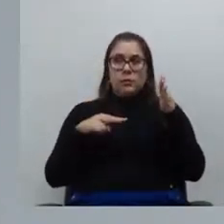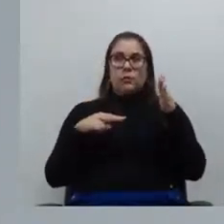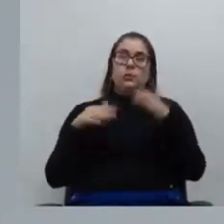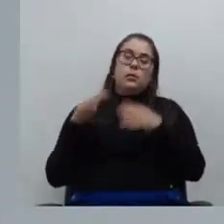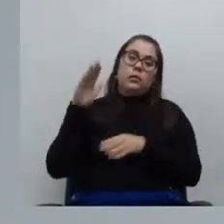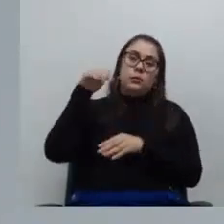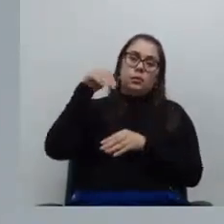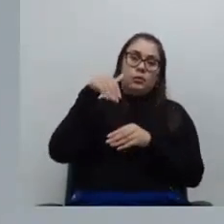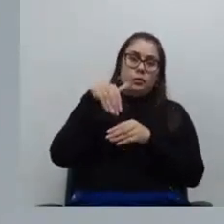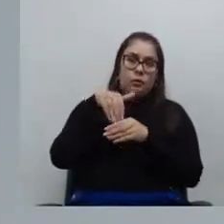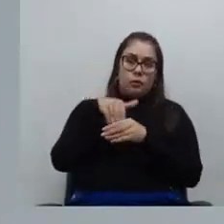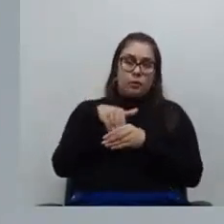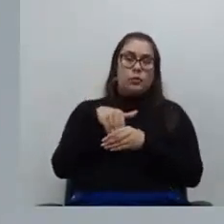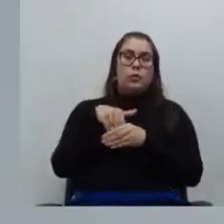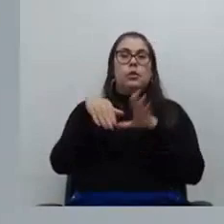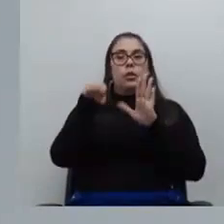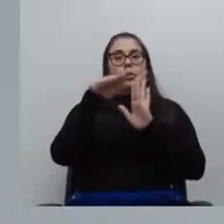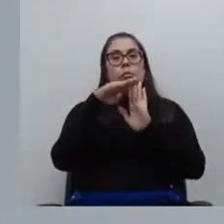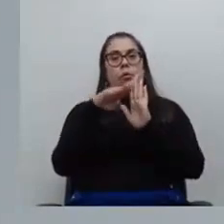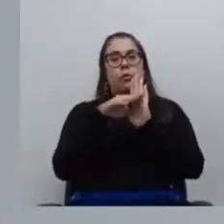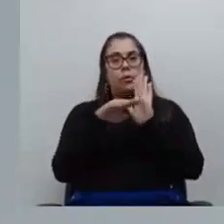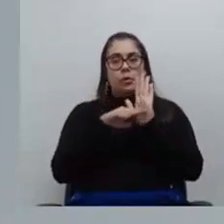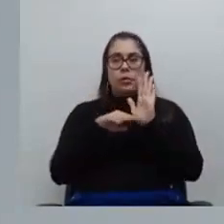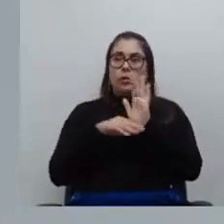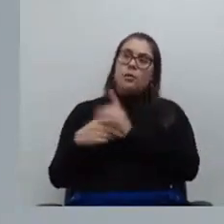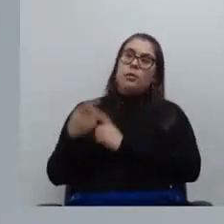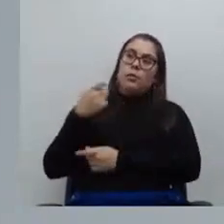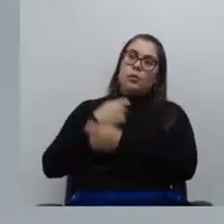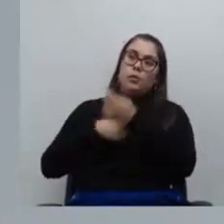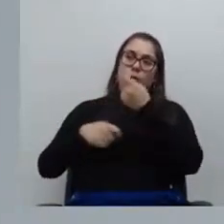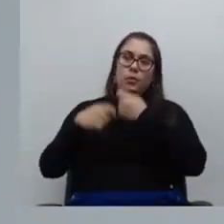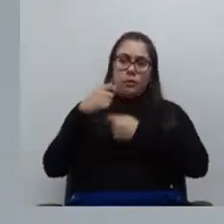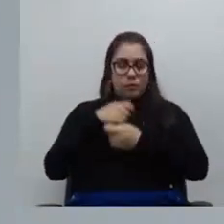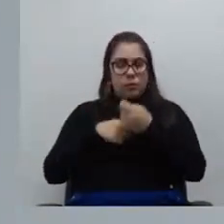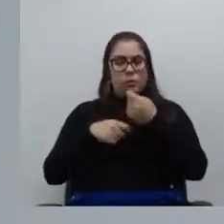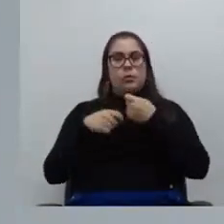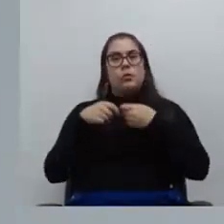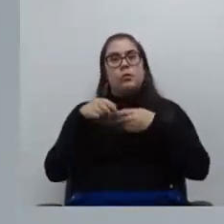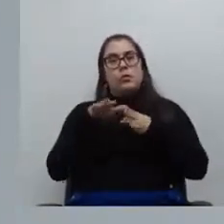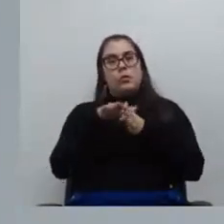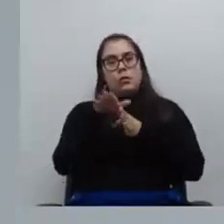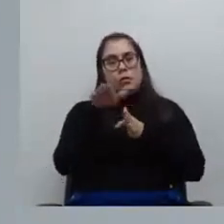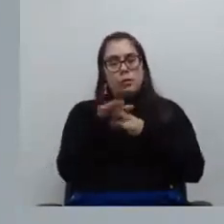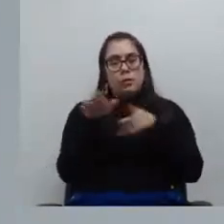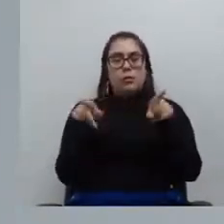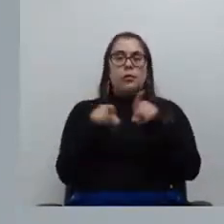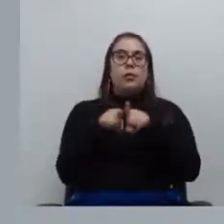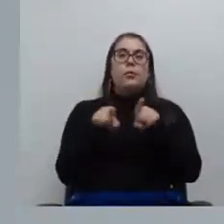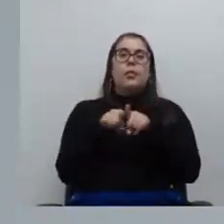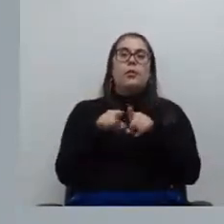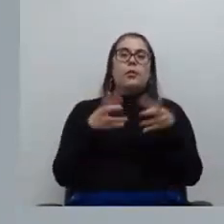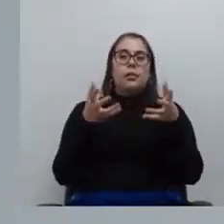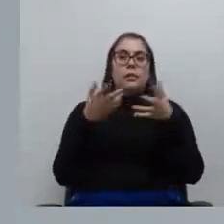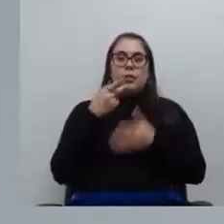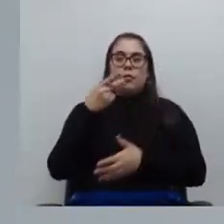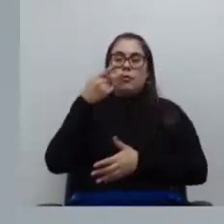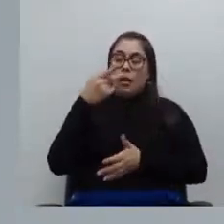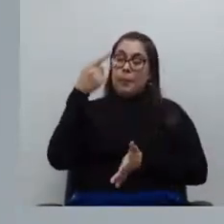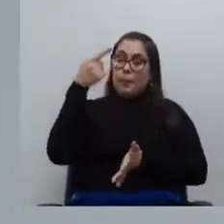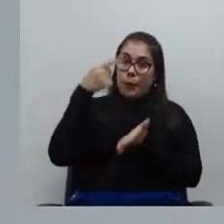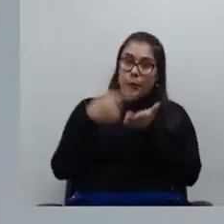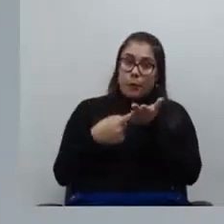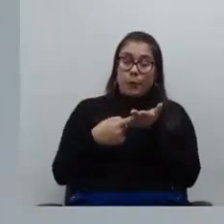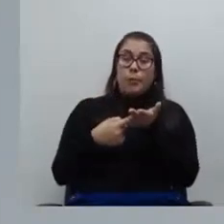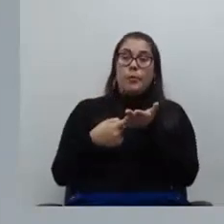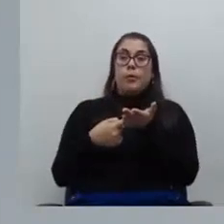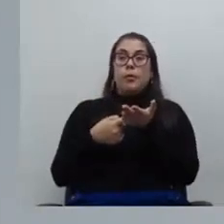que estavam de procedimentos administrativos em tramitação neste conselho. Gostaria também de reafirmar meu compromisso aqui